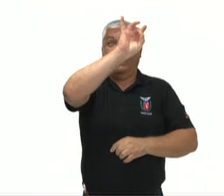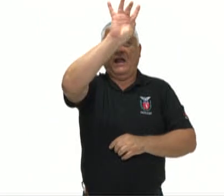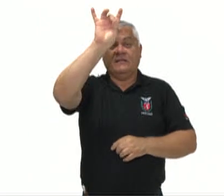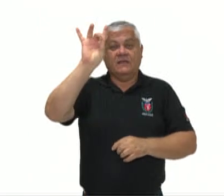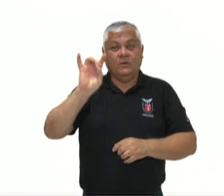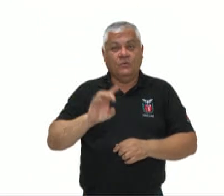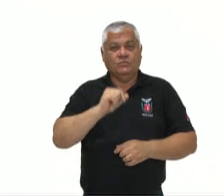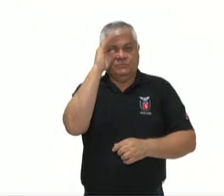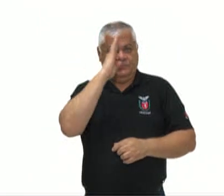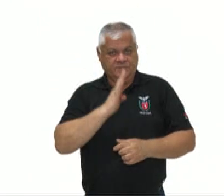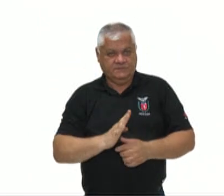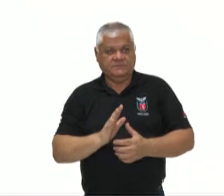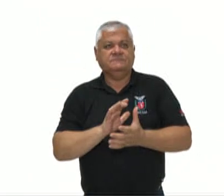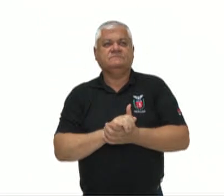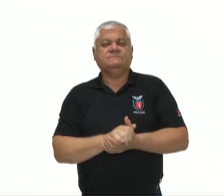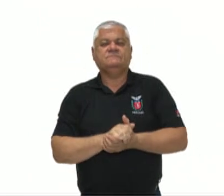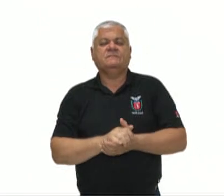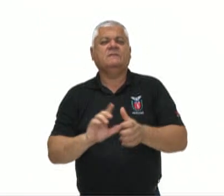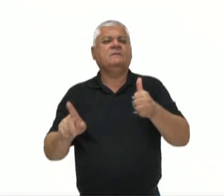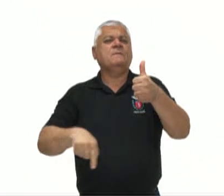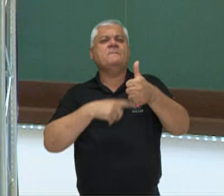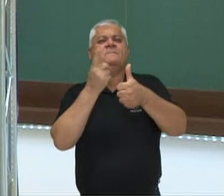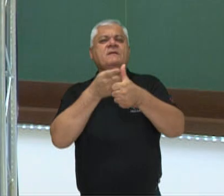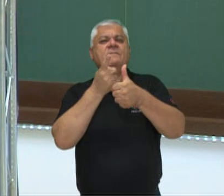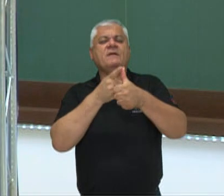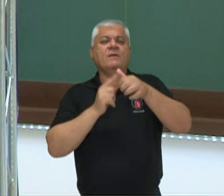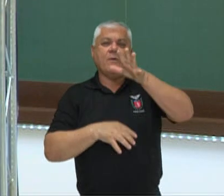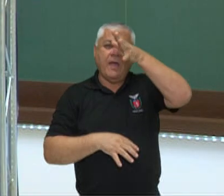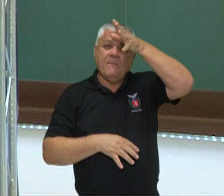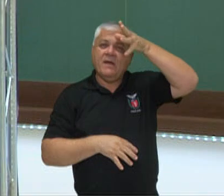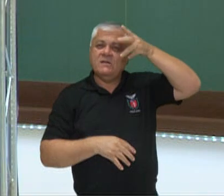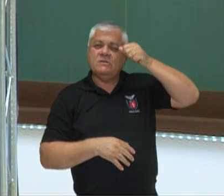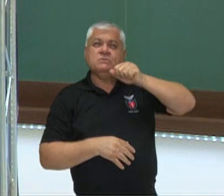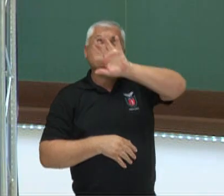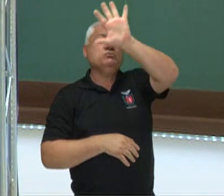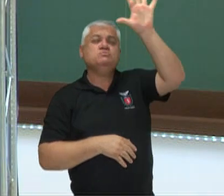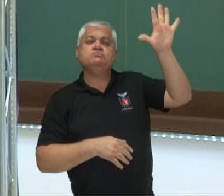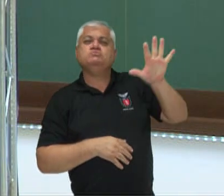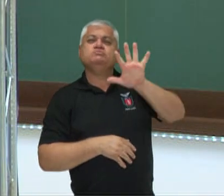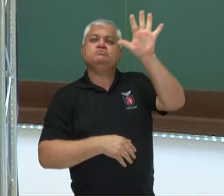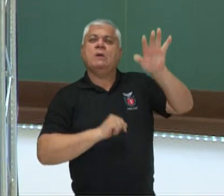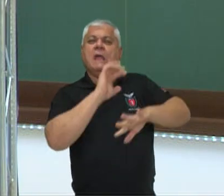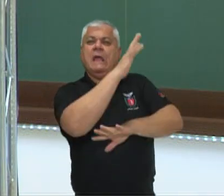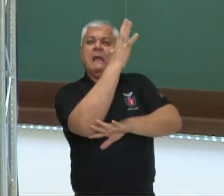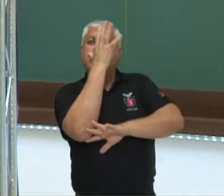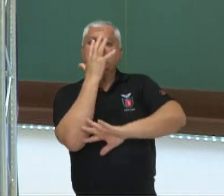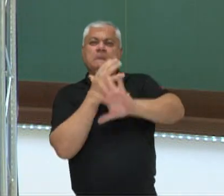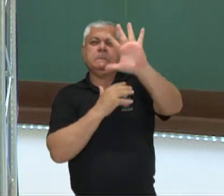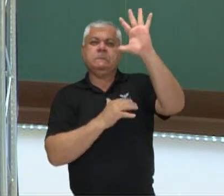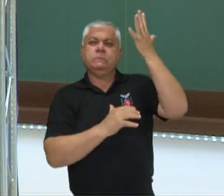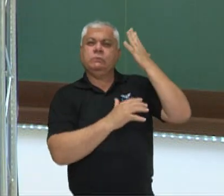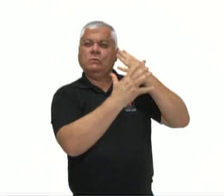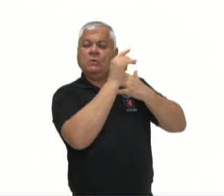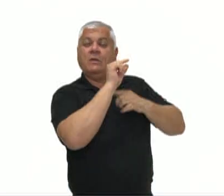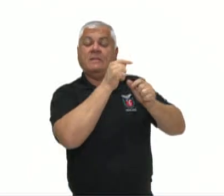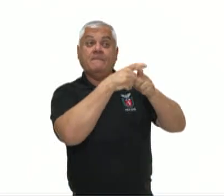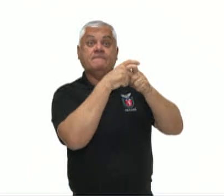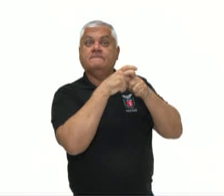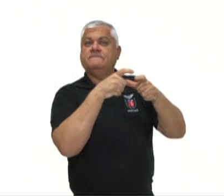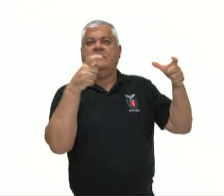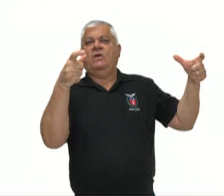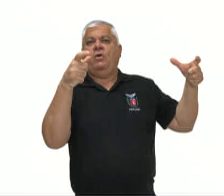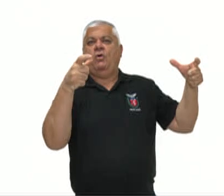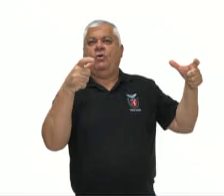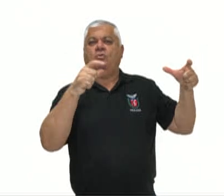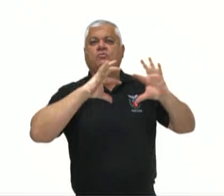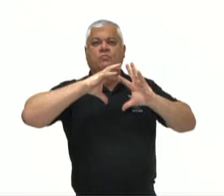no território brasileiro. E aí o primeiro bioma que eu trago para você é o bioma amazônico, que abrange a maior floresta